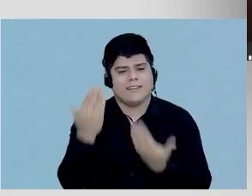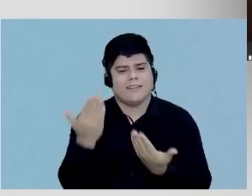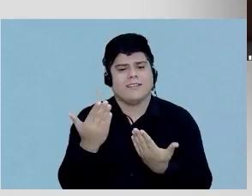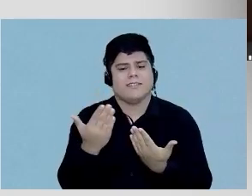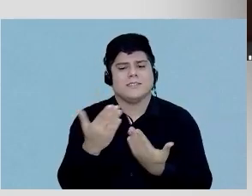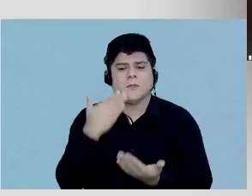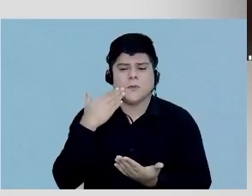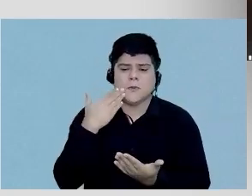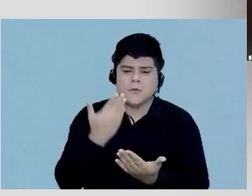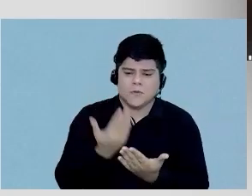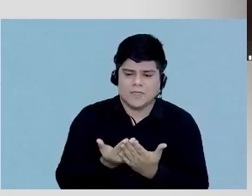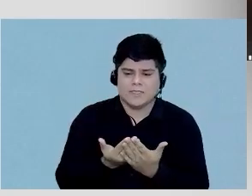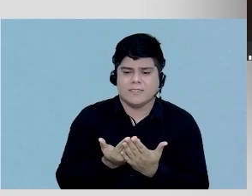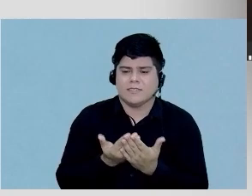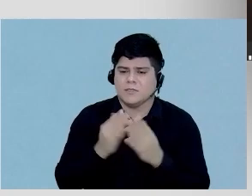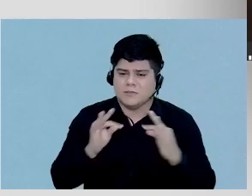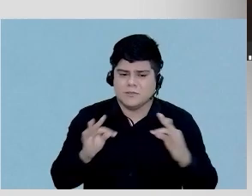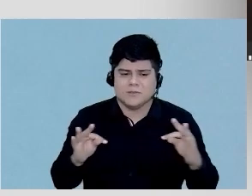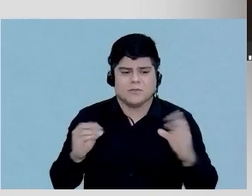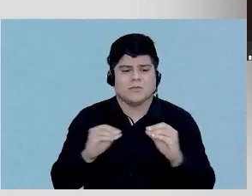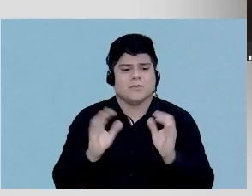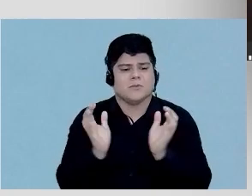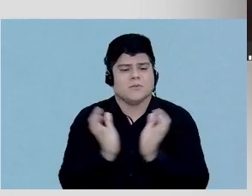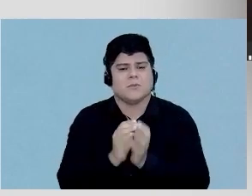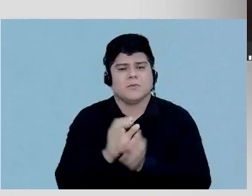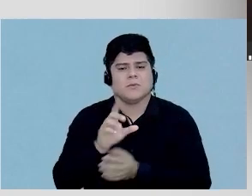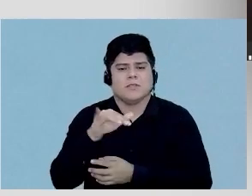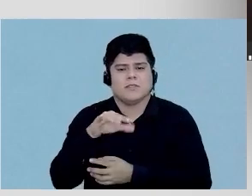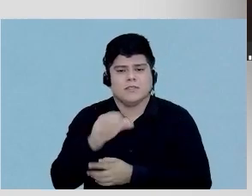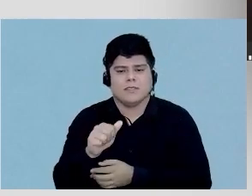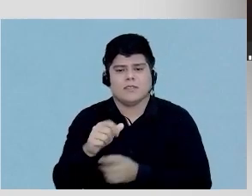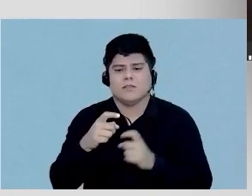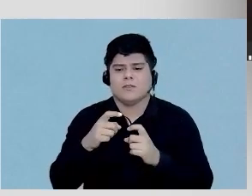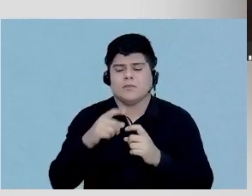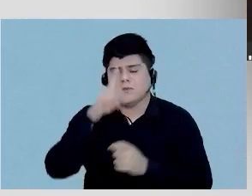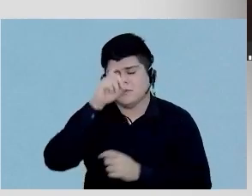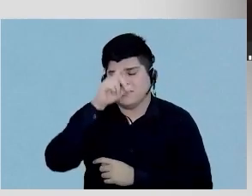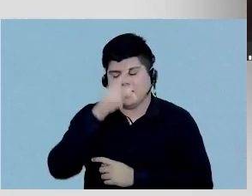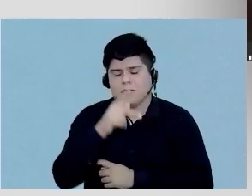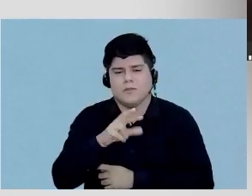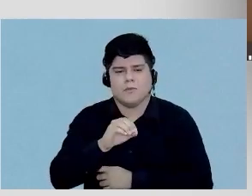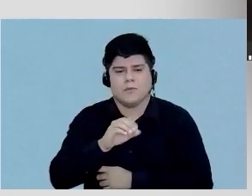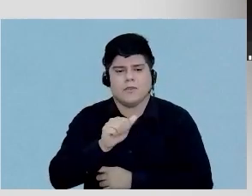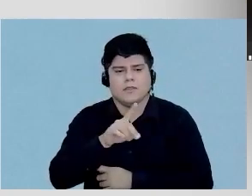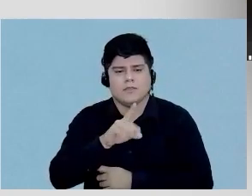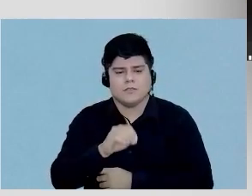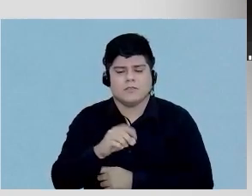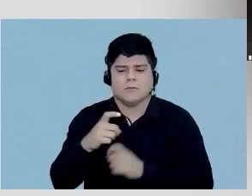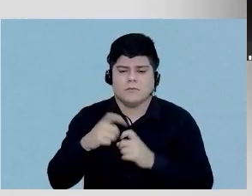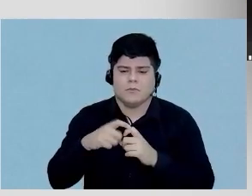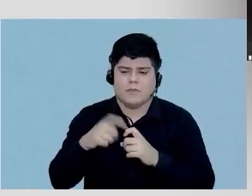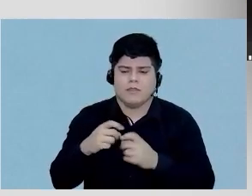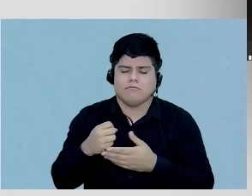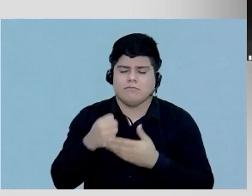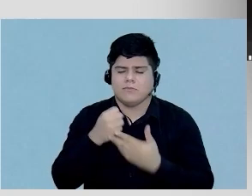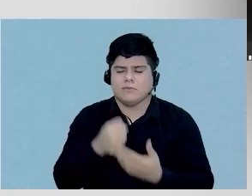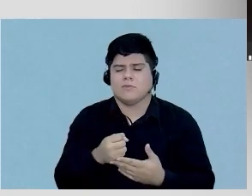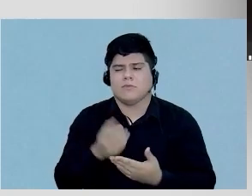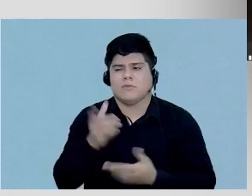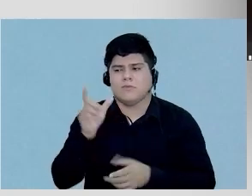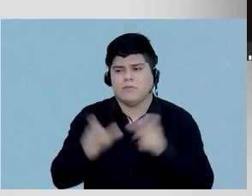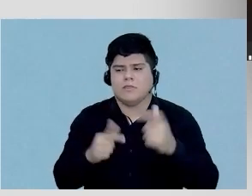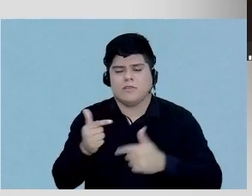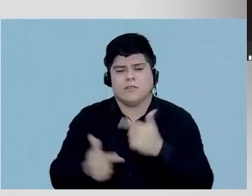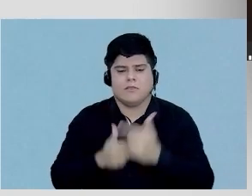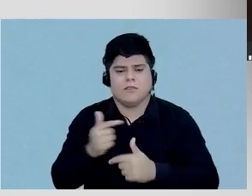confiança de toda a equipe clínica do hospital Procadigo dos médicos assistentes dos colegas de